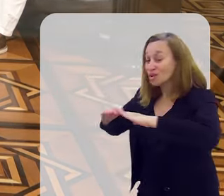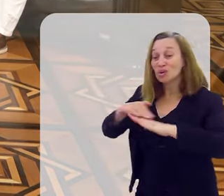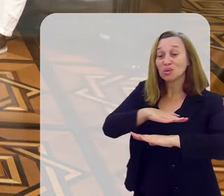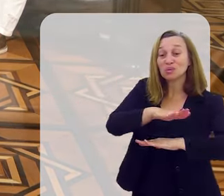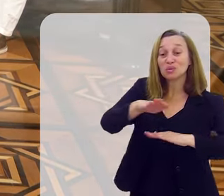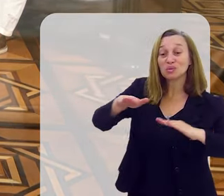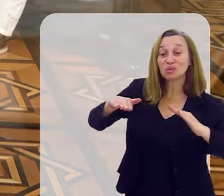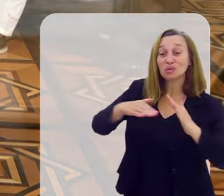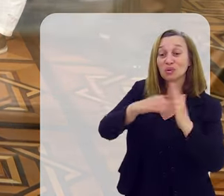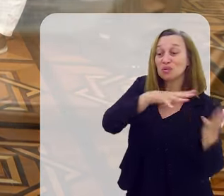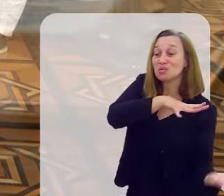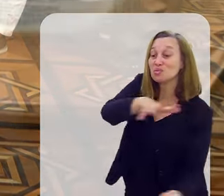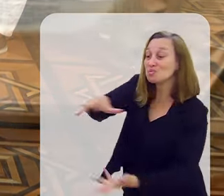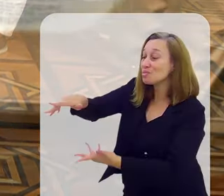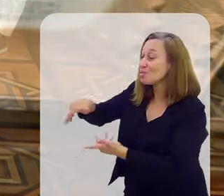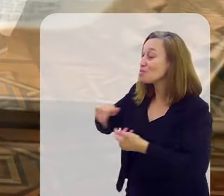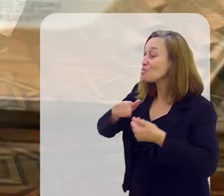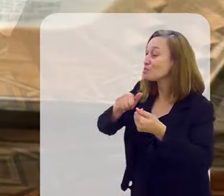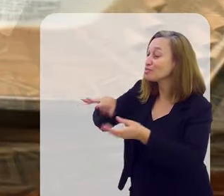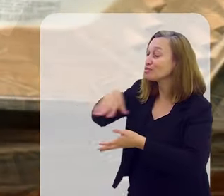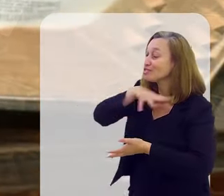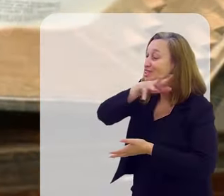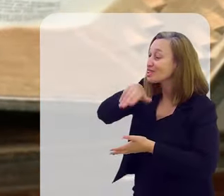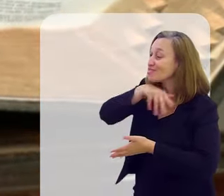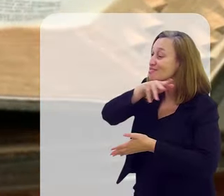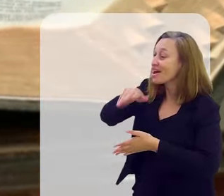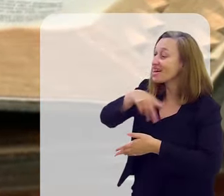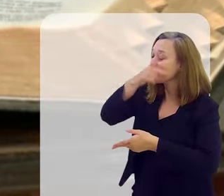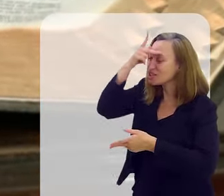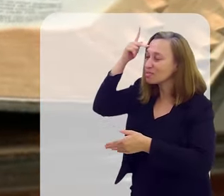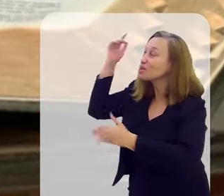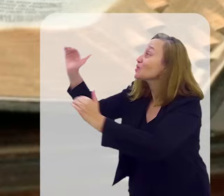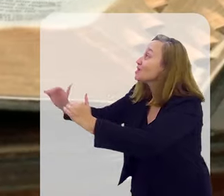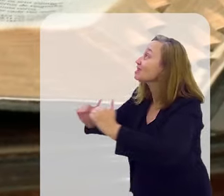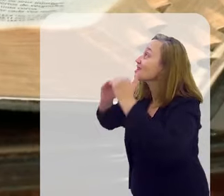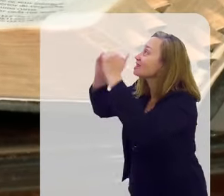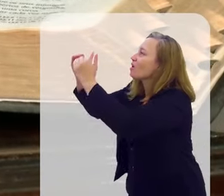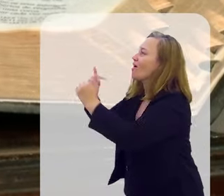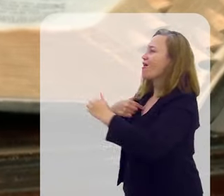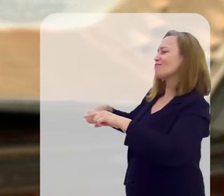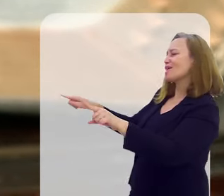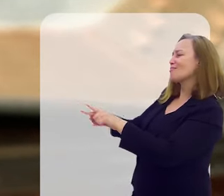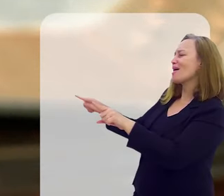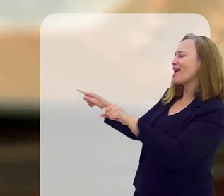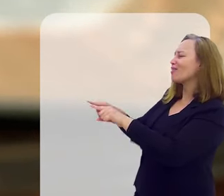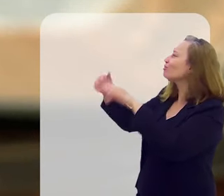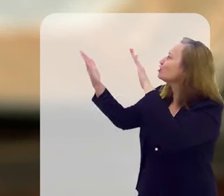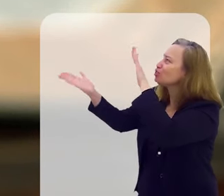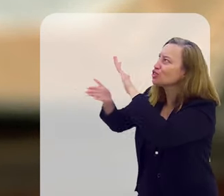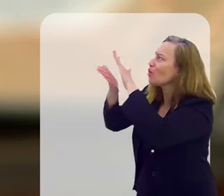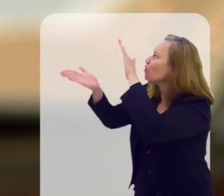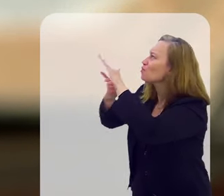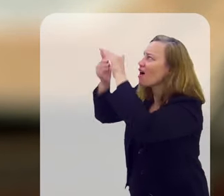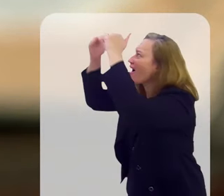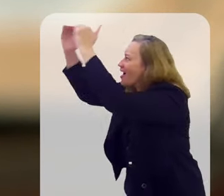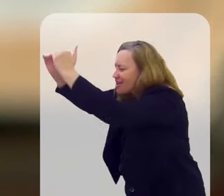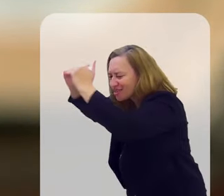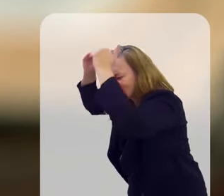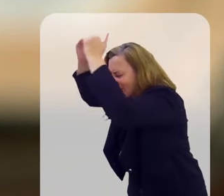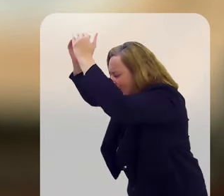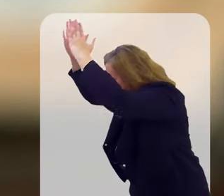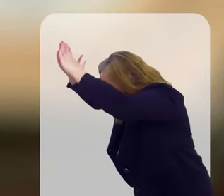vou te adorar, também vou me